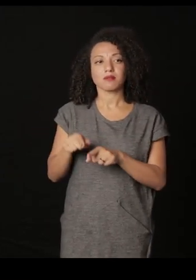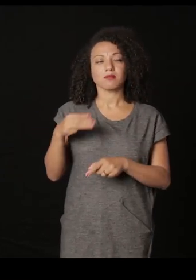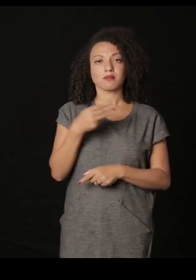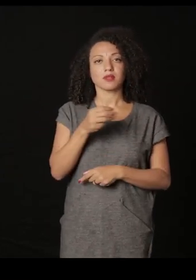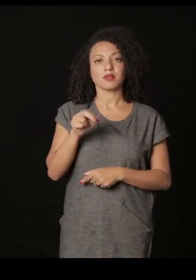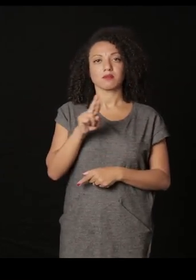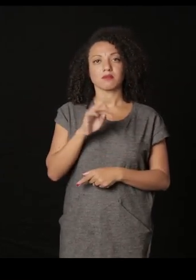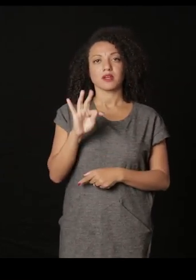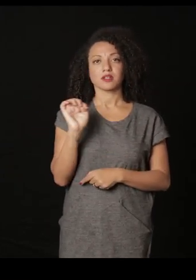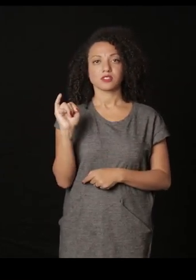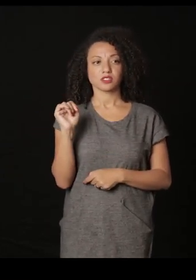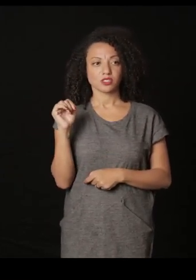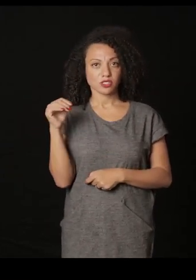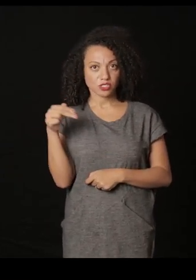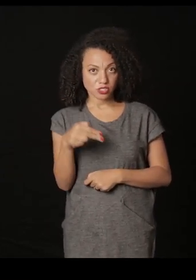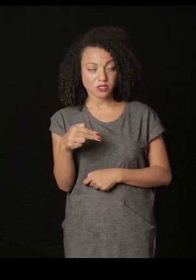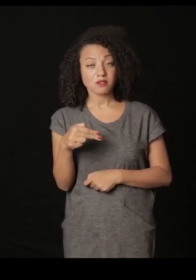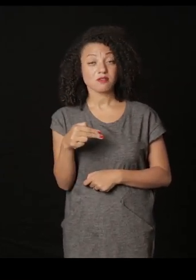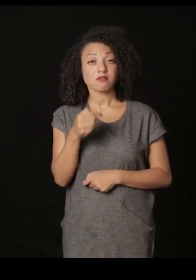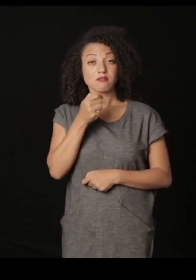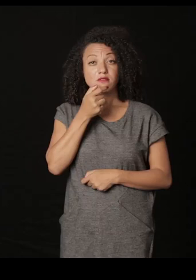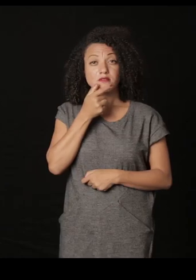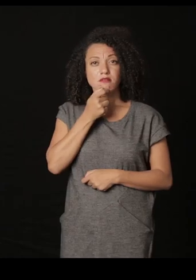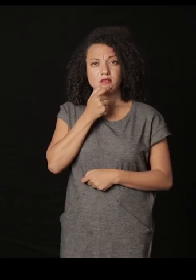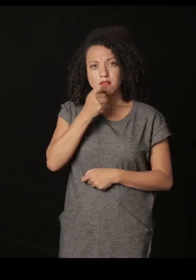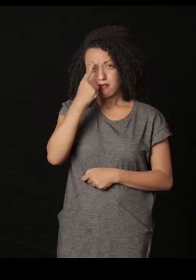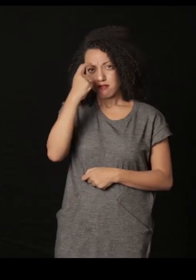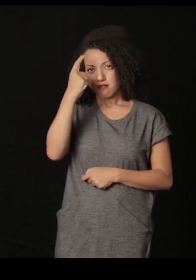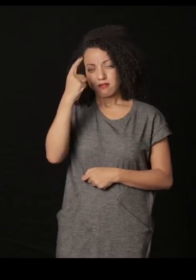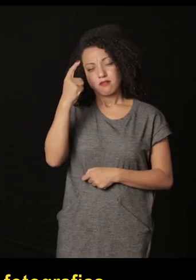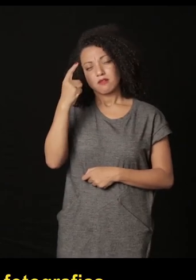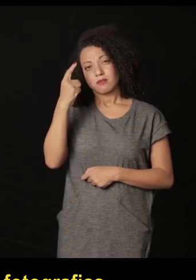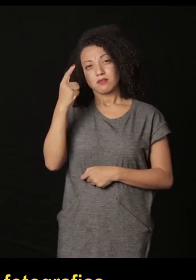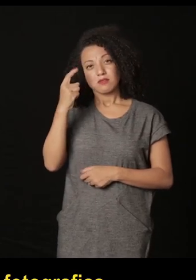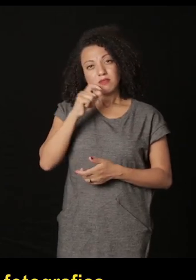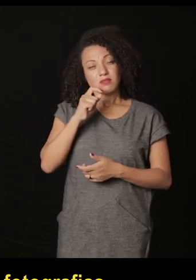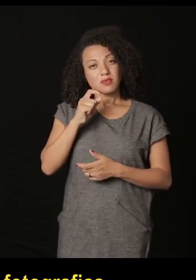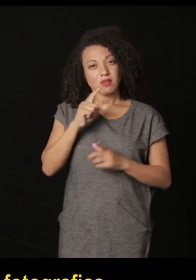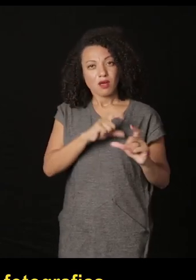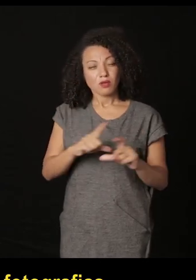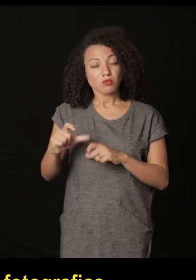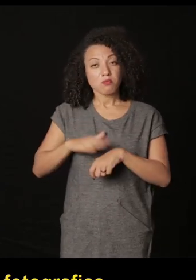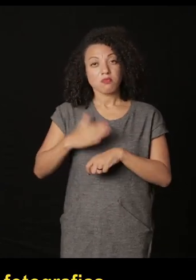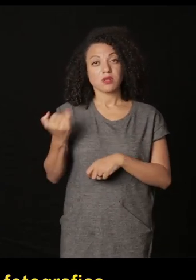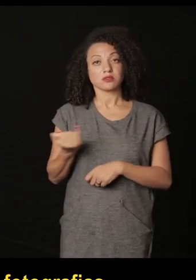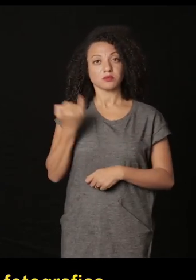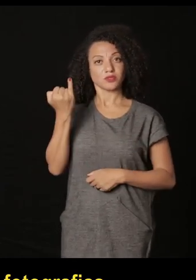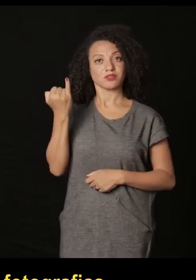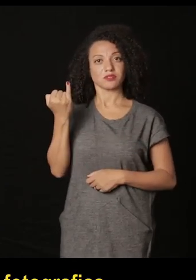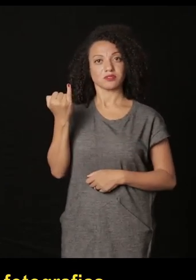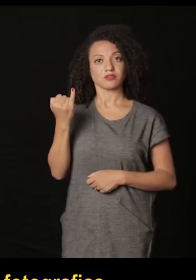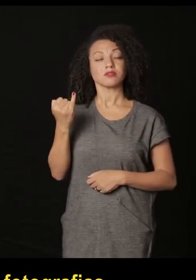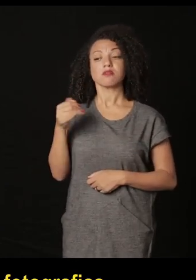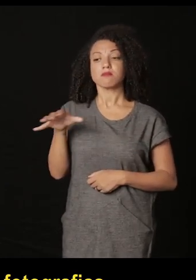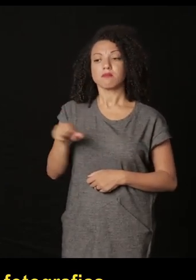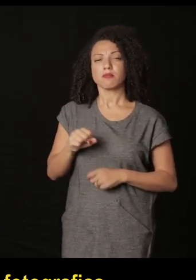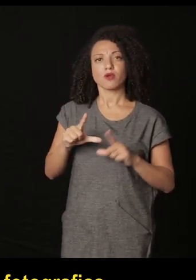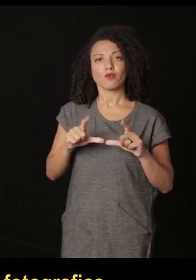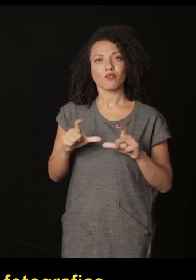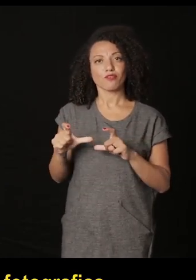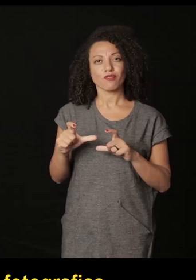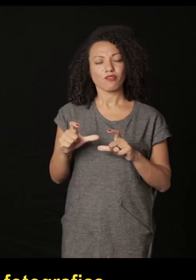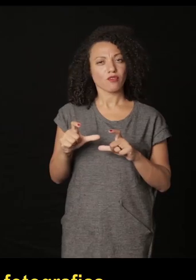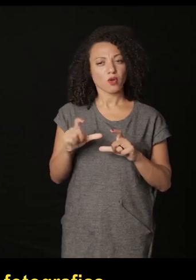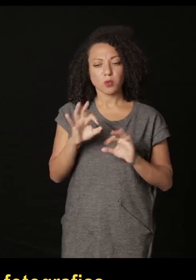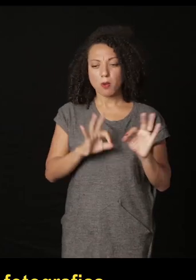e o Martin Daman é um dos dos actores mais importantes e ele está trabalhando